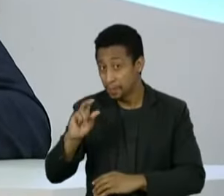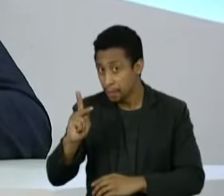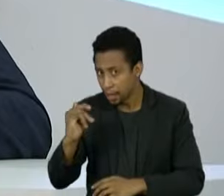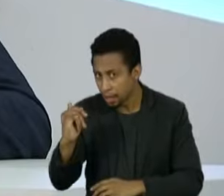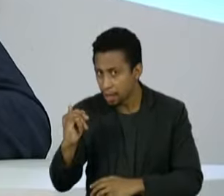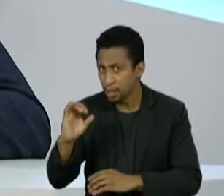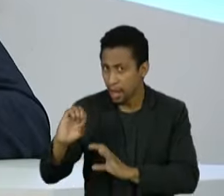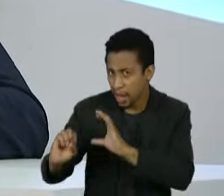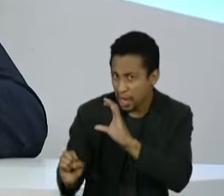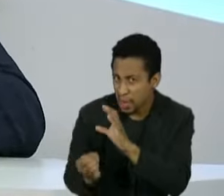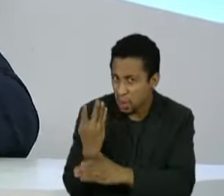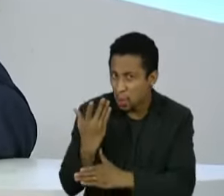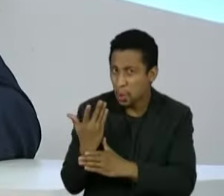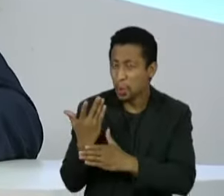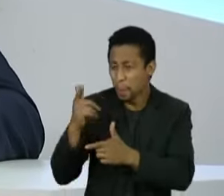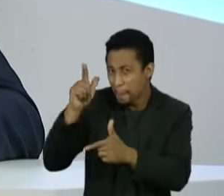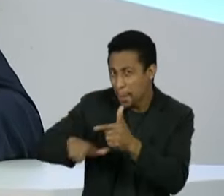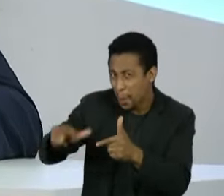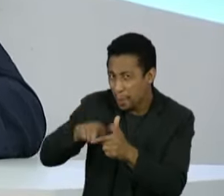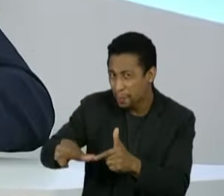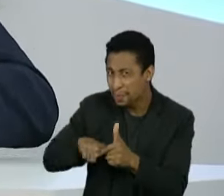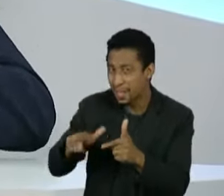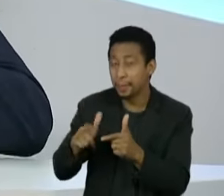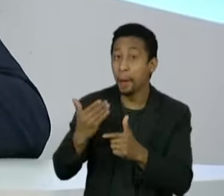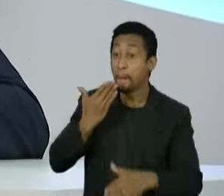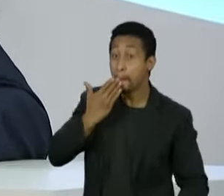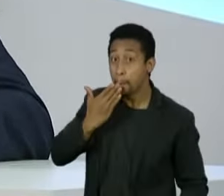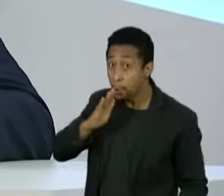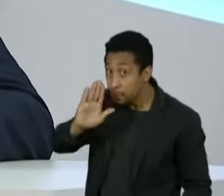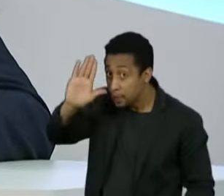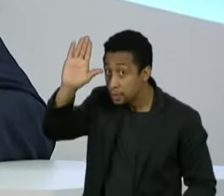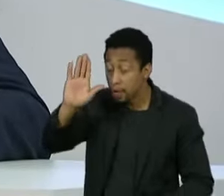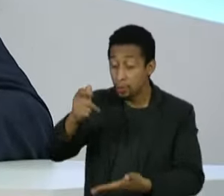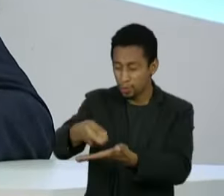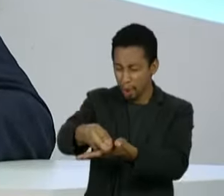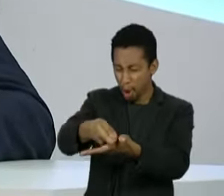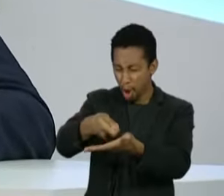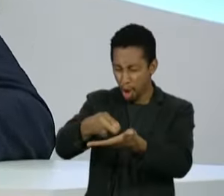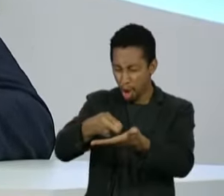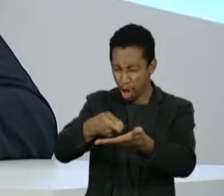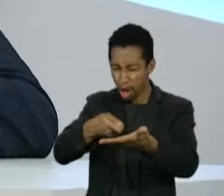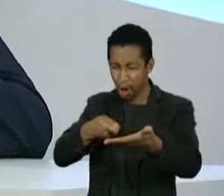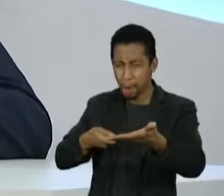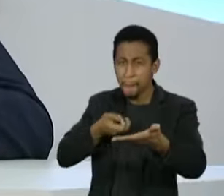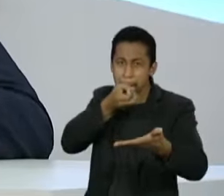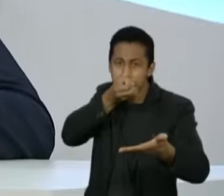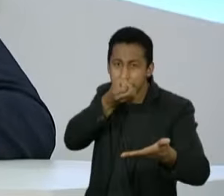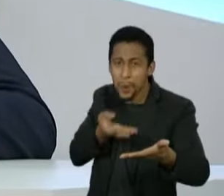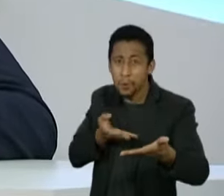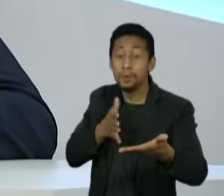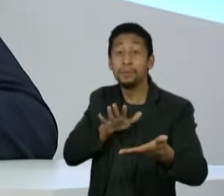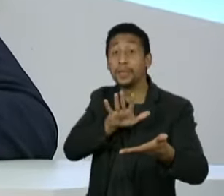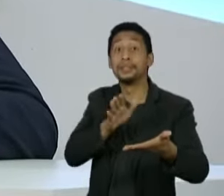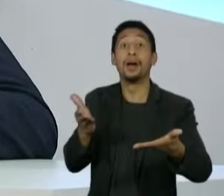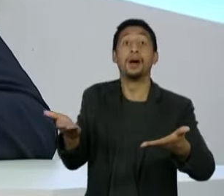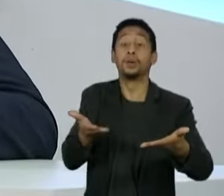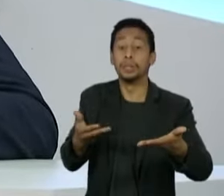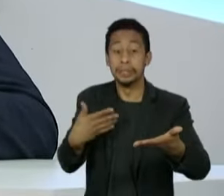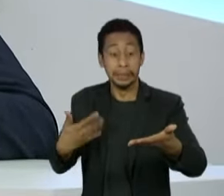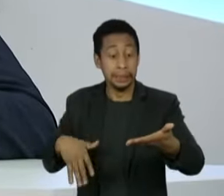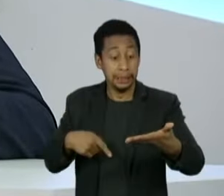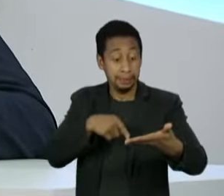para ela própria, prometendo algo, prometendo um relatório robusto, que agora ela está nessa